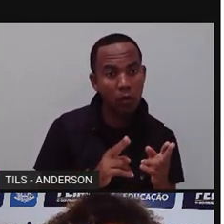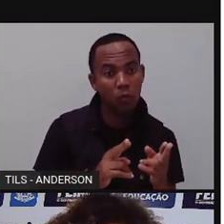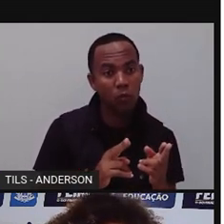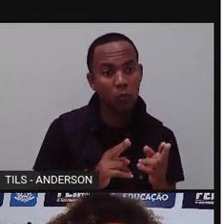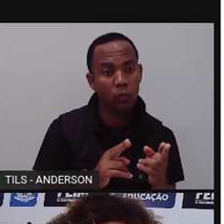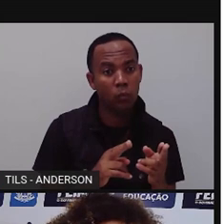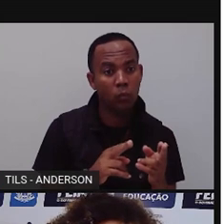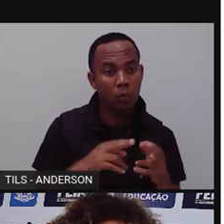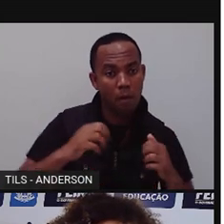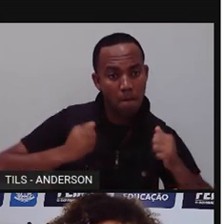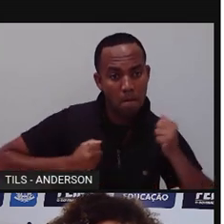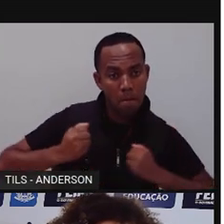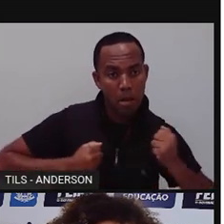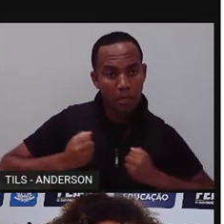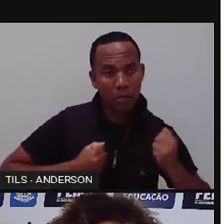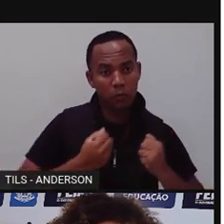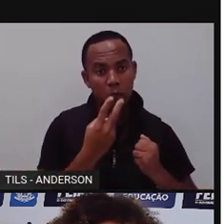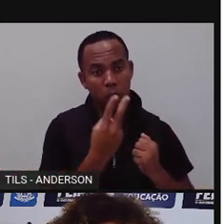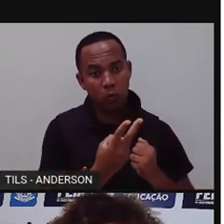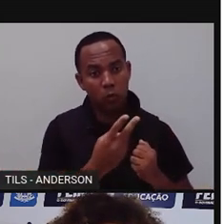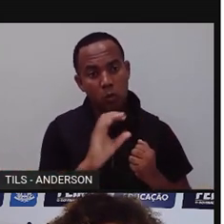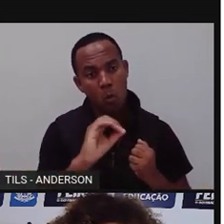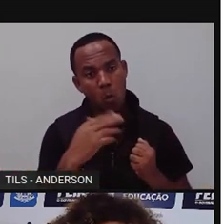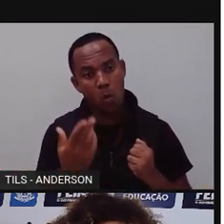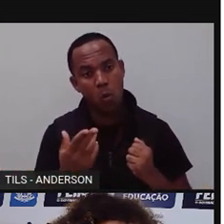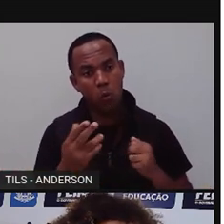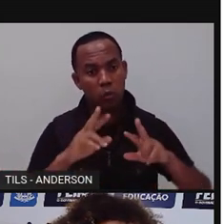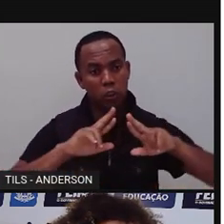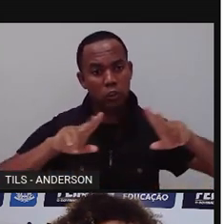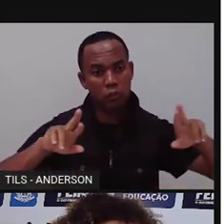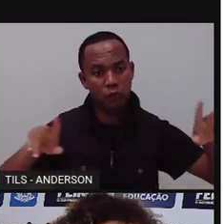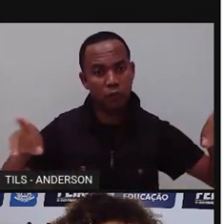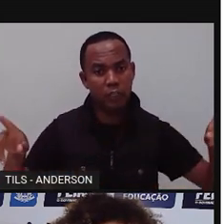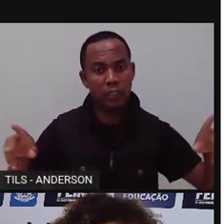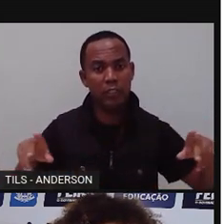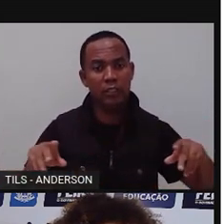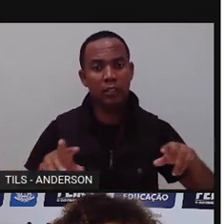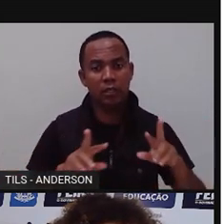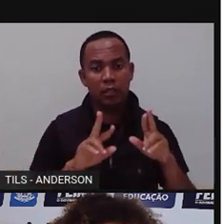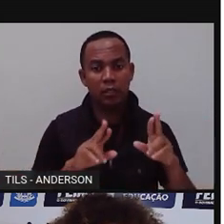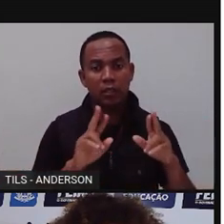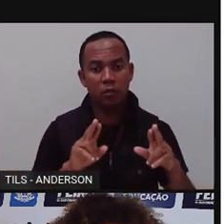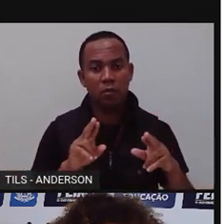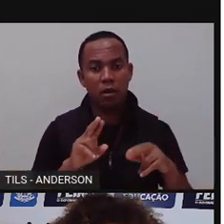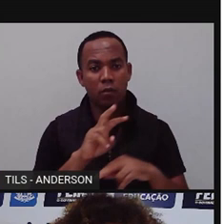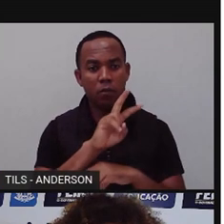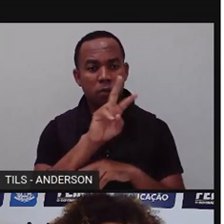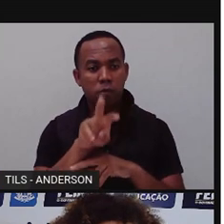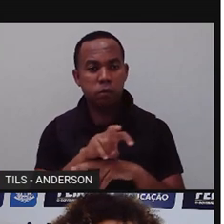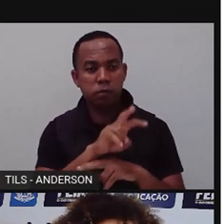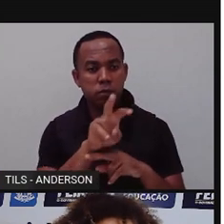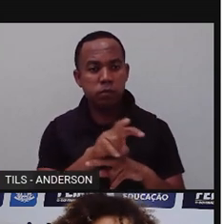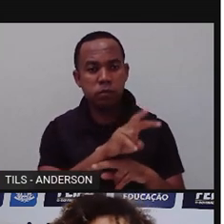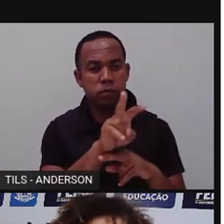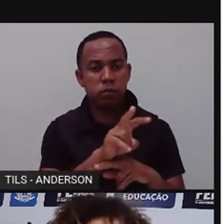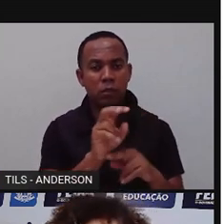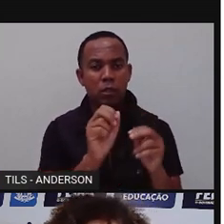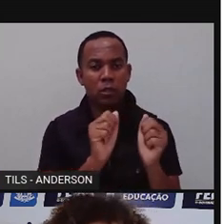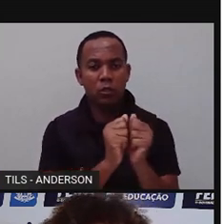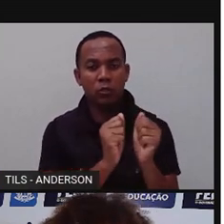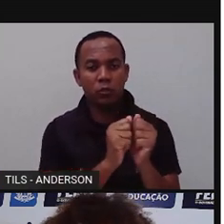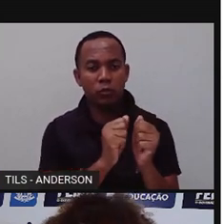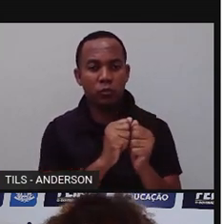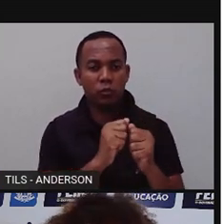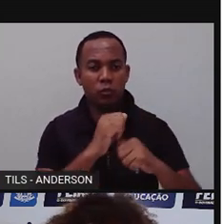macacos, né? Ou de espécies diferentes, como uma serpente e uma rã. Bom, as